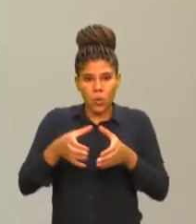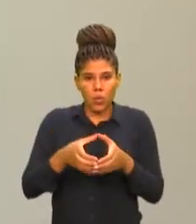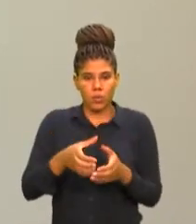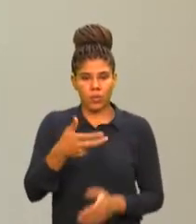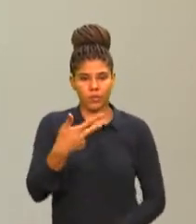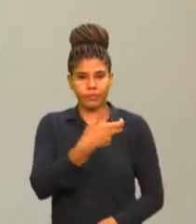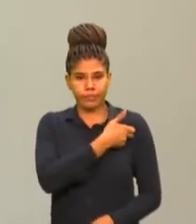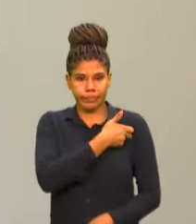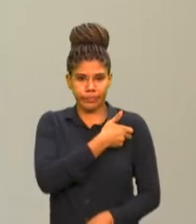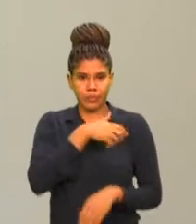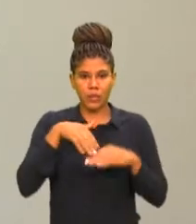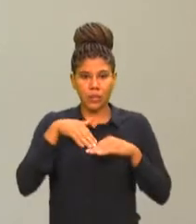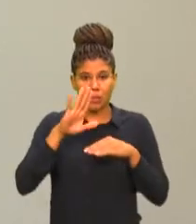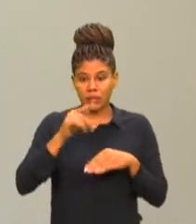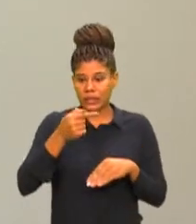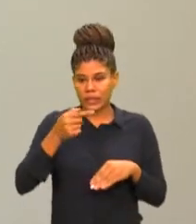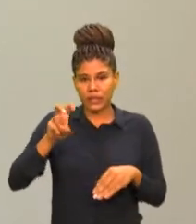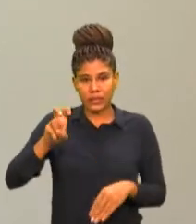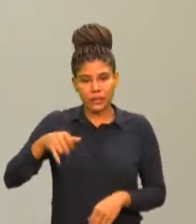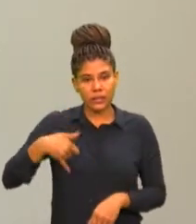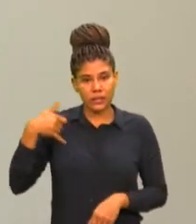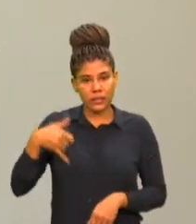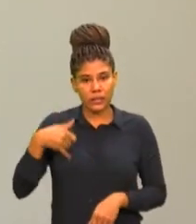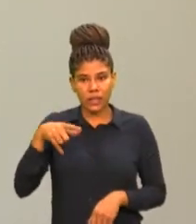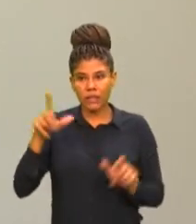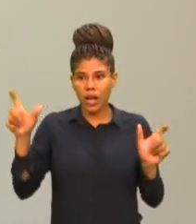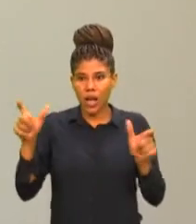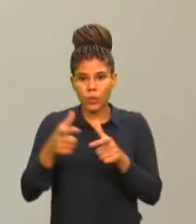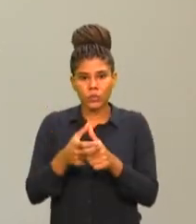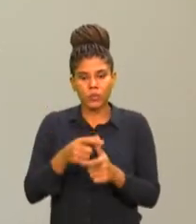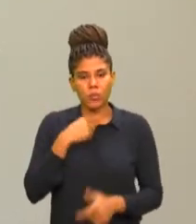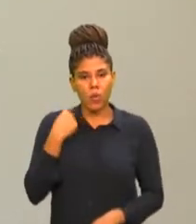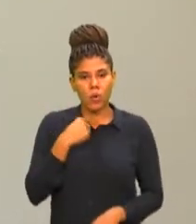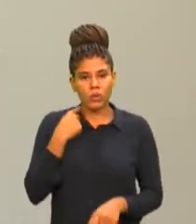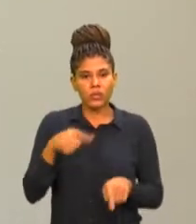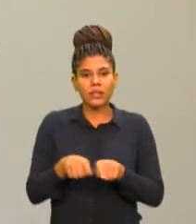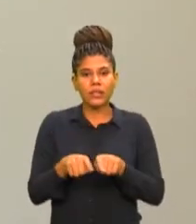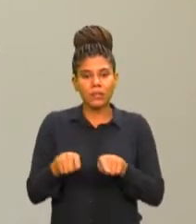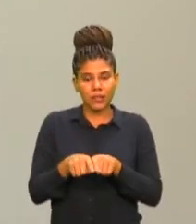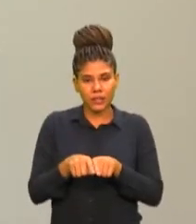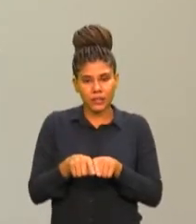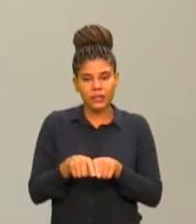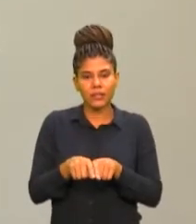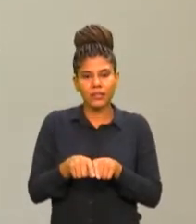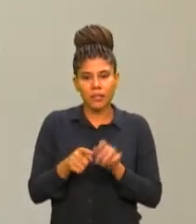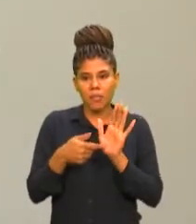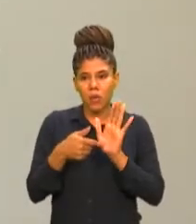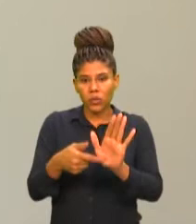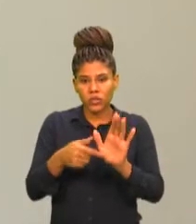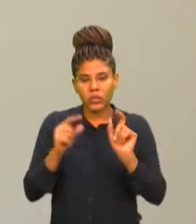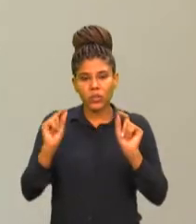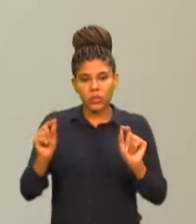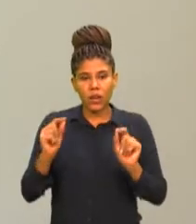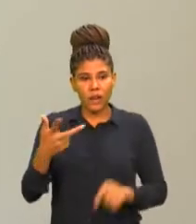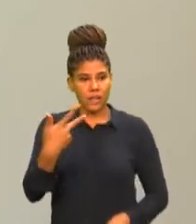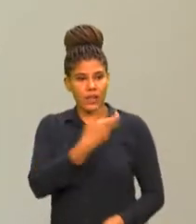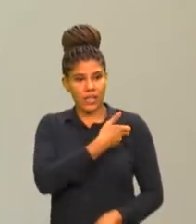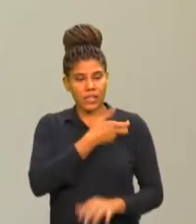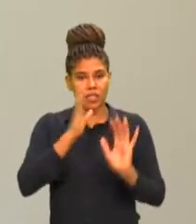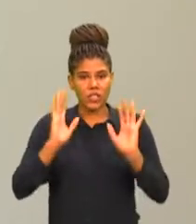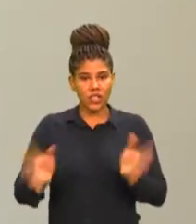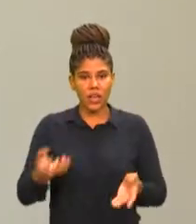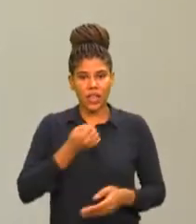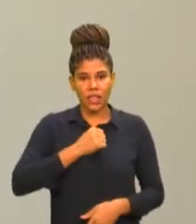com a redução de mortes e depois, posteriormente, também de casos, indicando que a vacina estaria já atuando na proteção